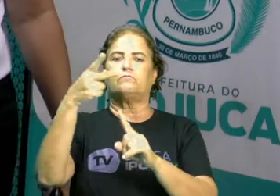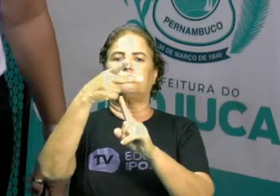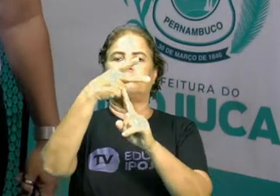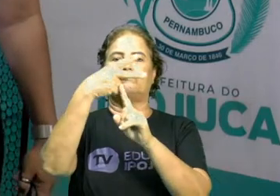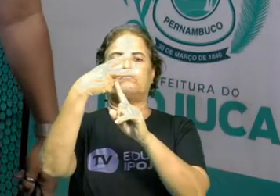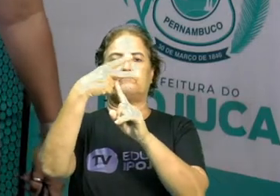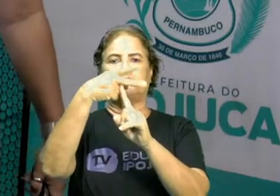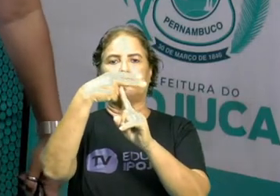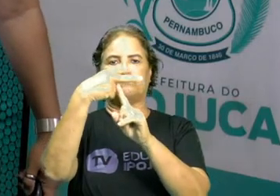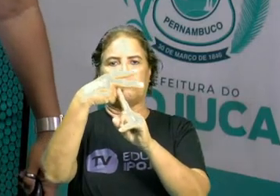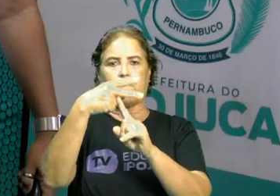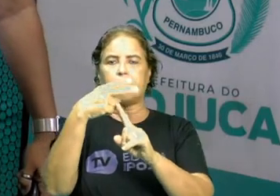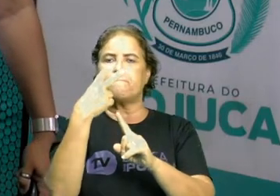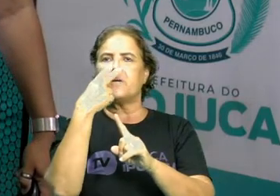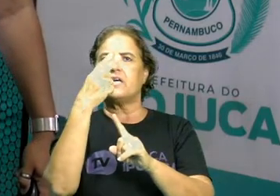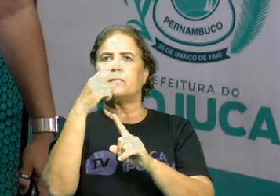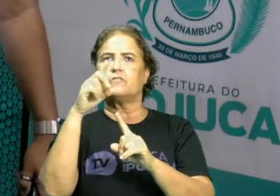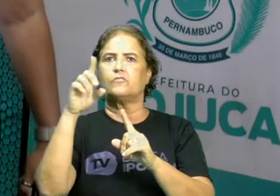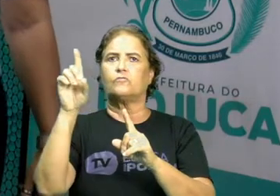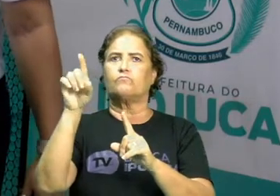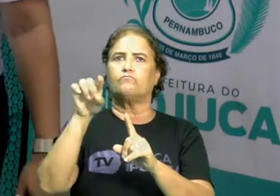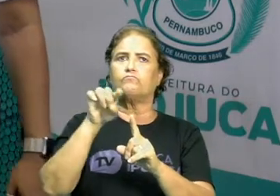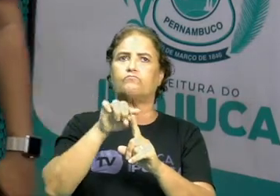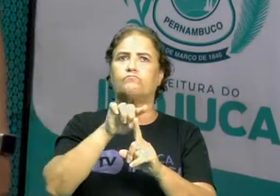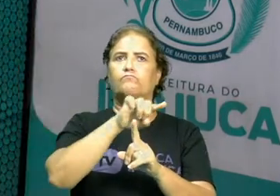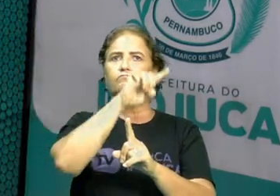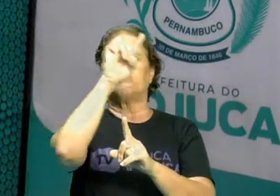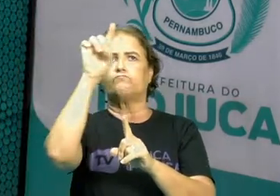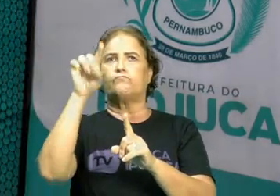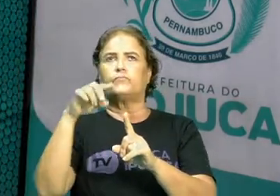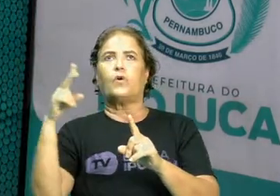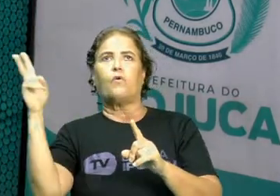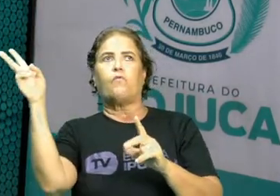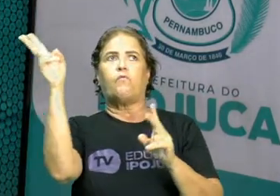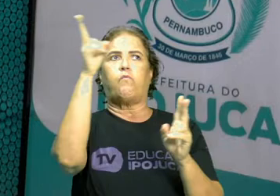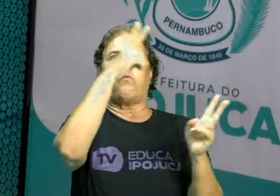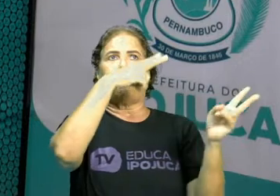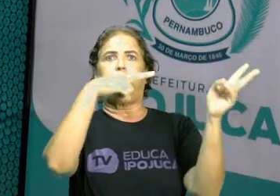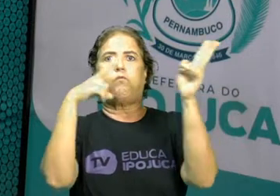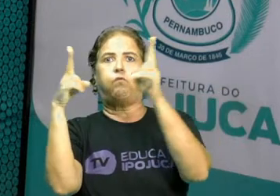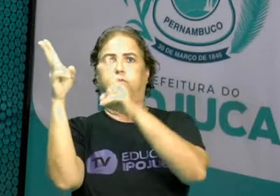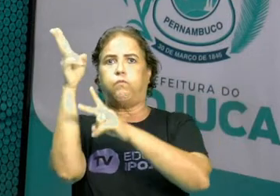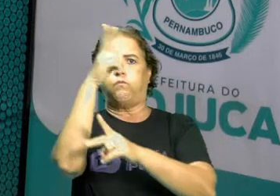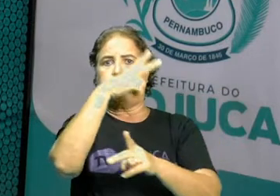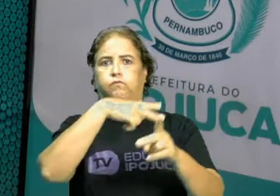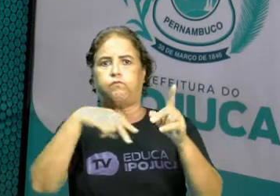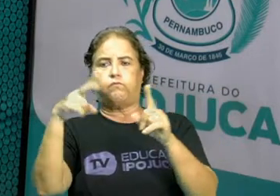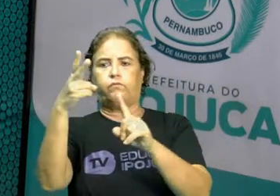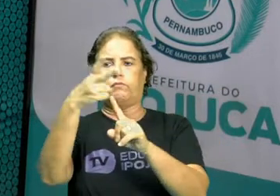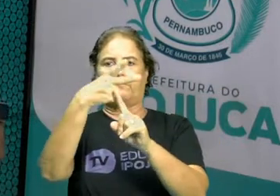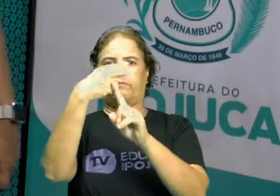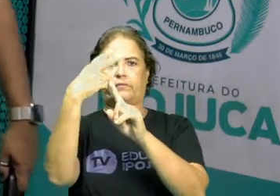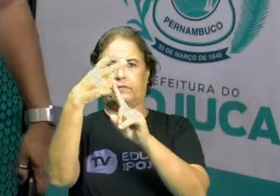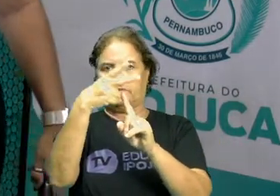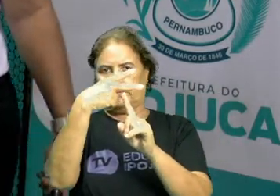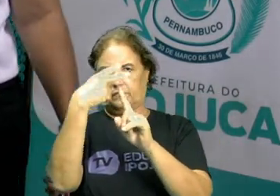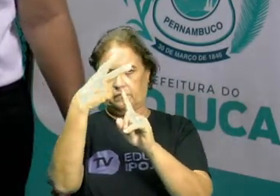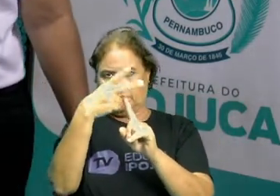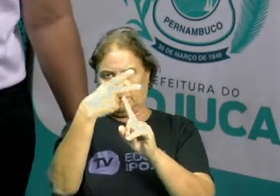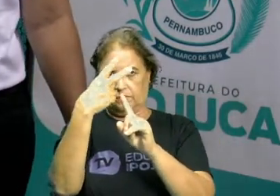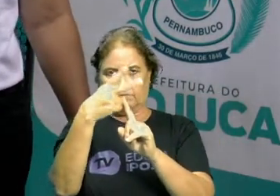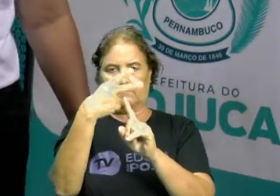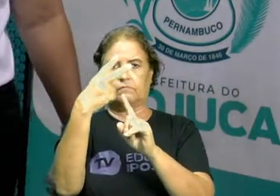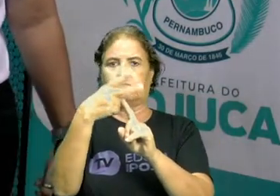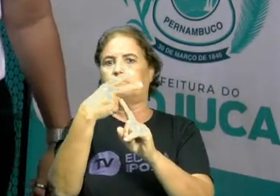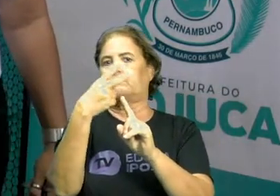catavento gigante, enorme, e a força do vento vai girar as hélices. Então, quando ela começar